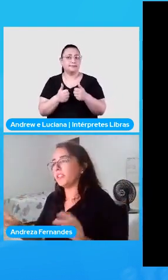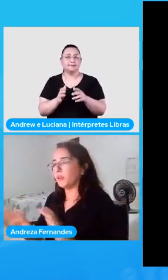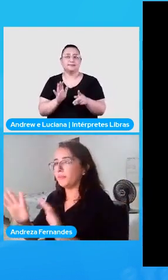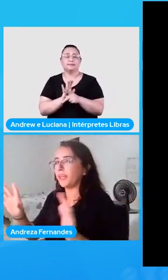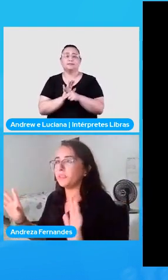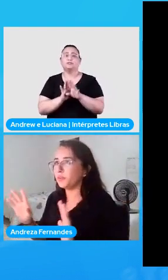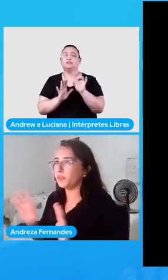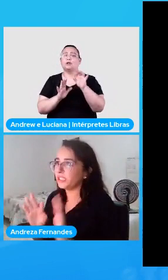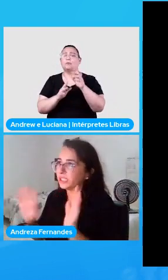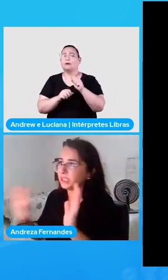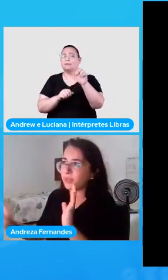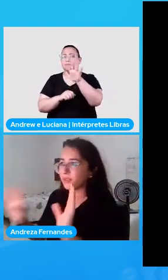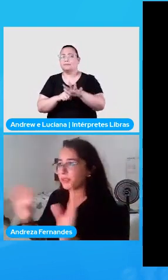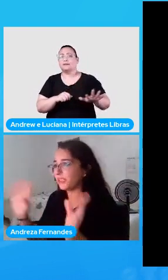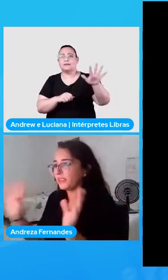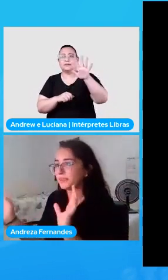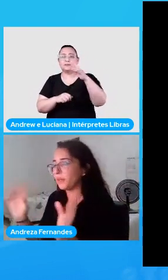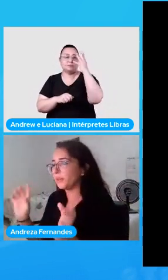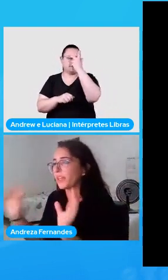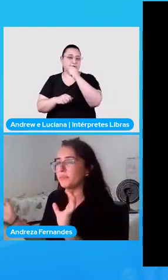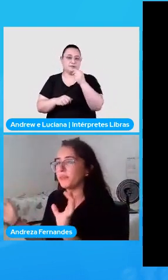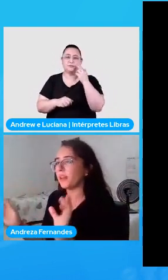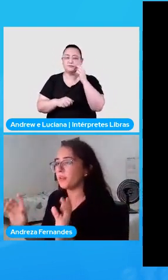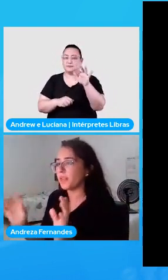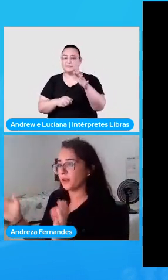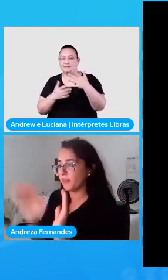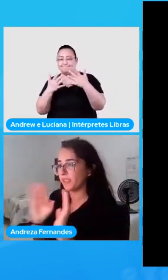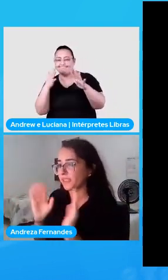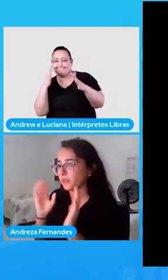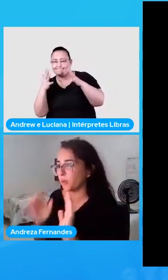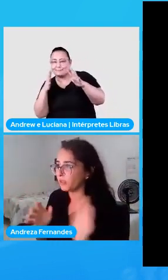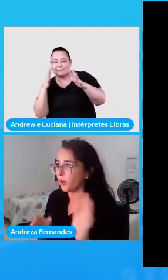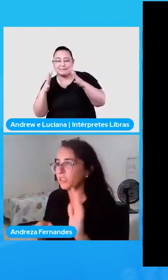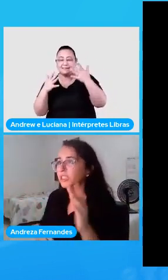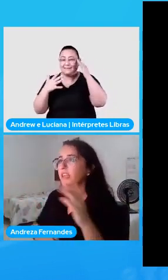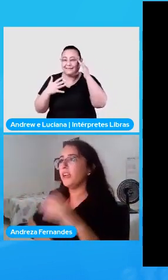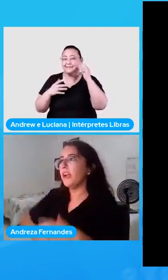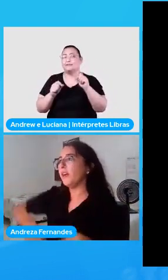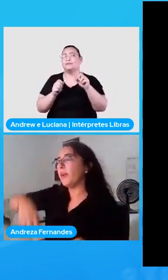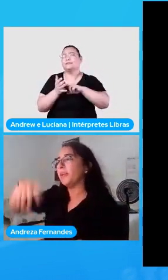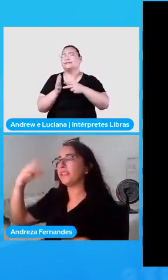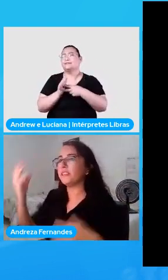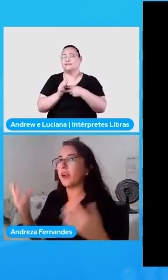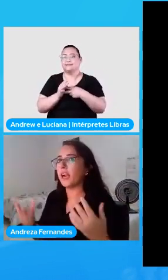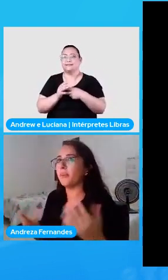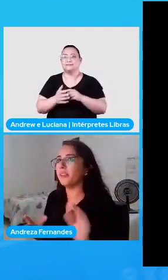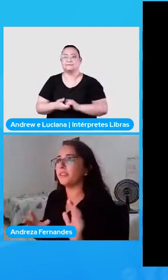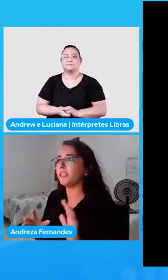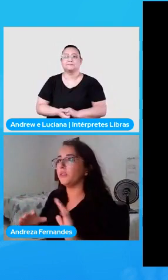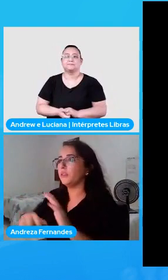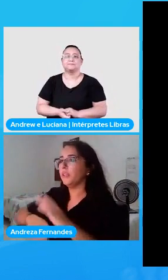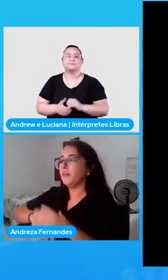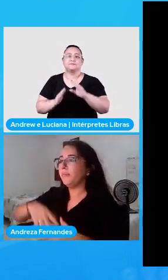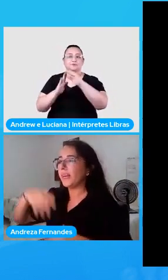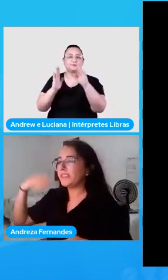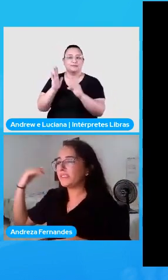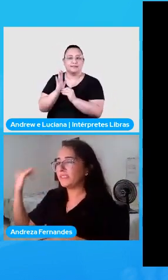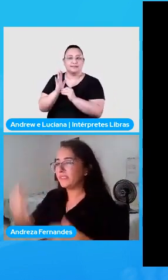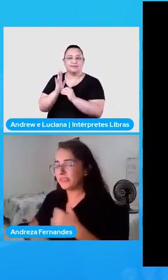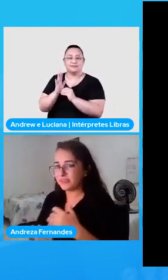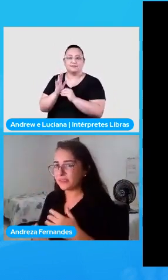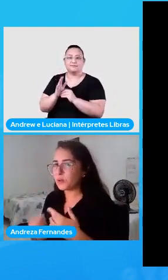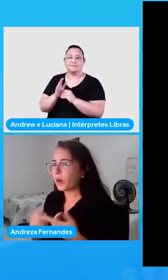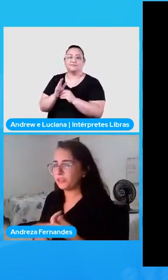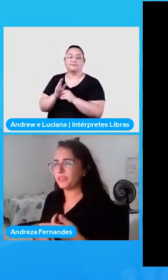para deixar uma imagem bonitinha para vocês meio que assimilar o que é uma representação one-hot. É uma representação que acaba sendo mais